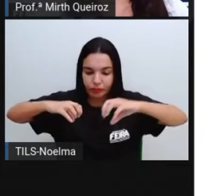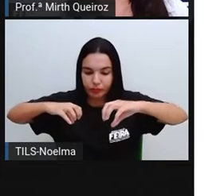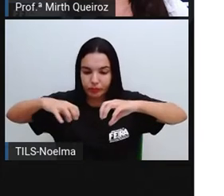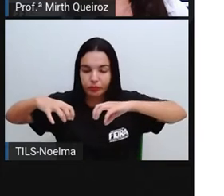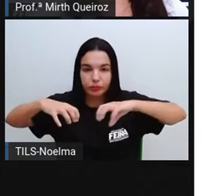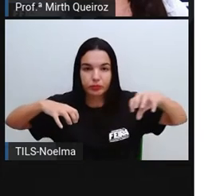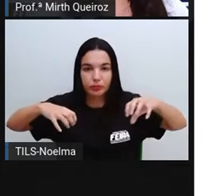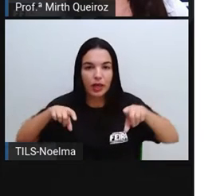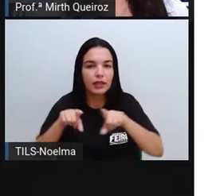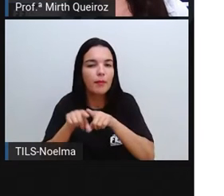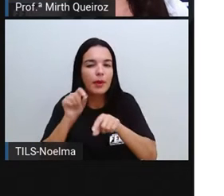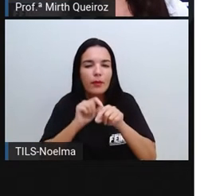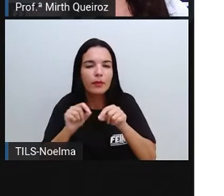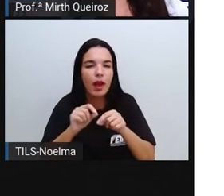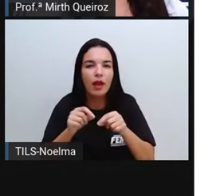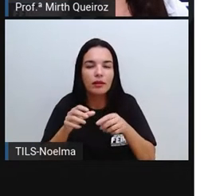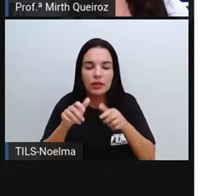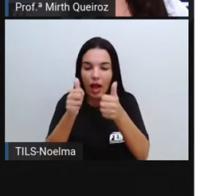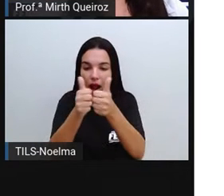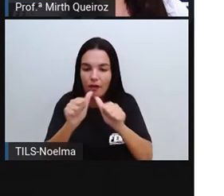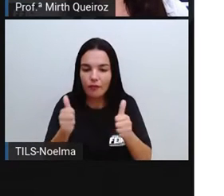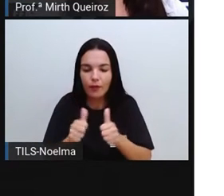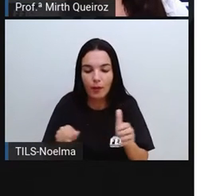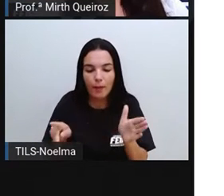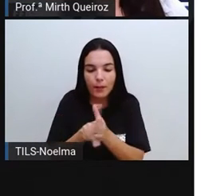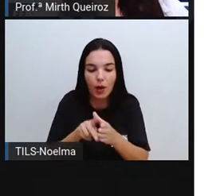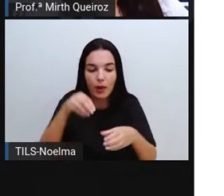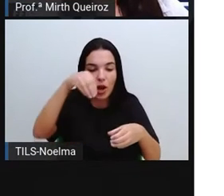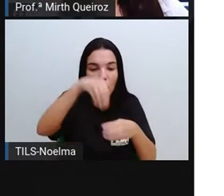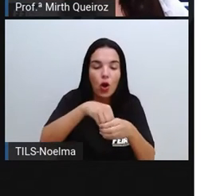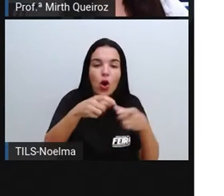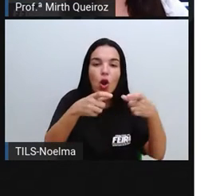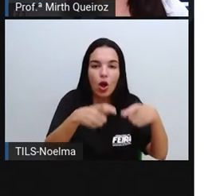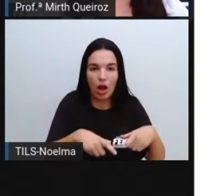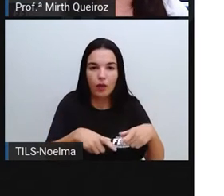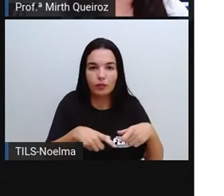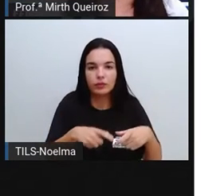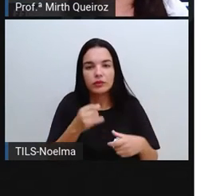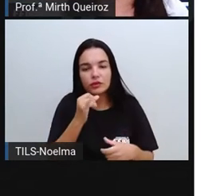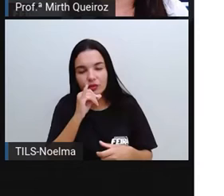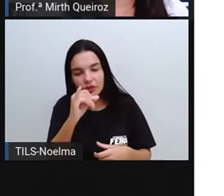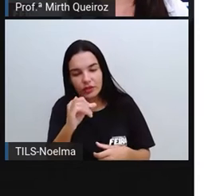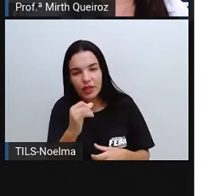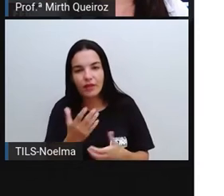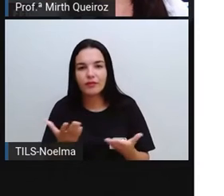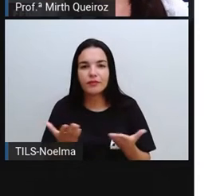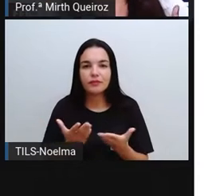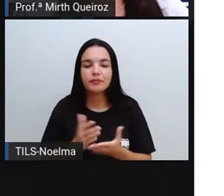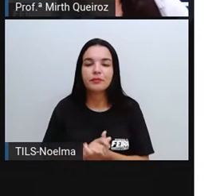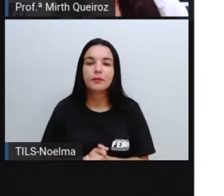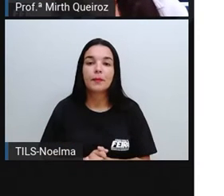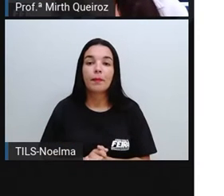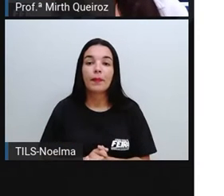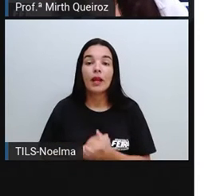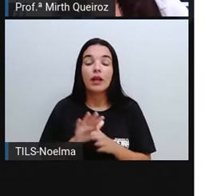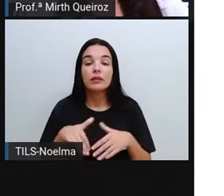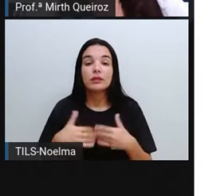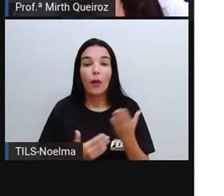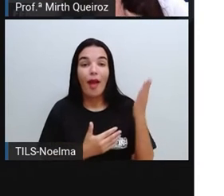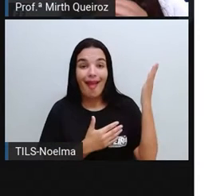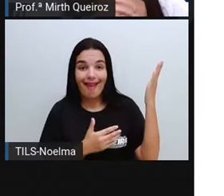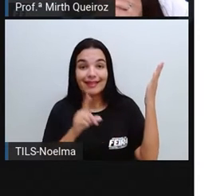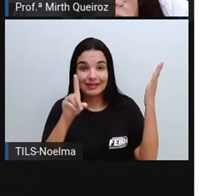e vai adquirir a forma do recipiente que ela está contida, como eu disse para vocês, certo? Então, no estado